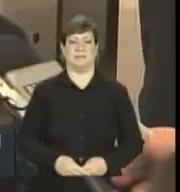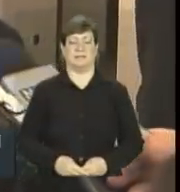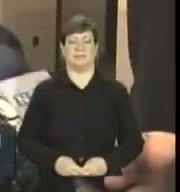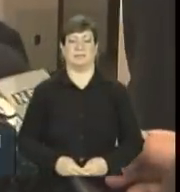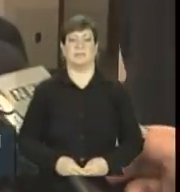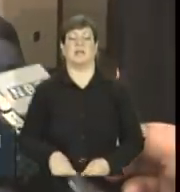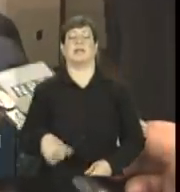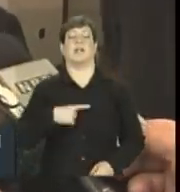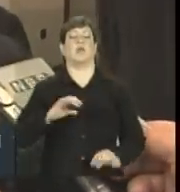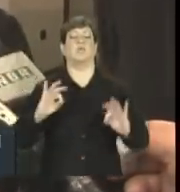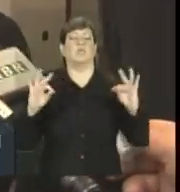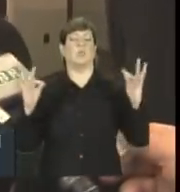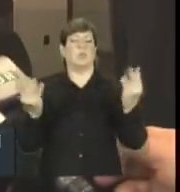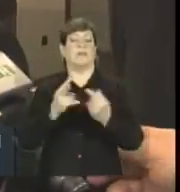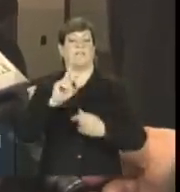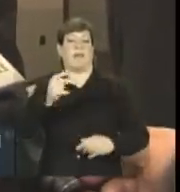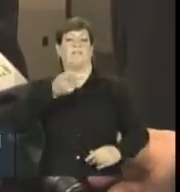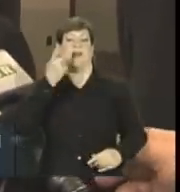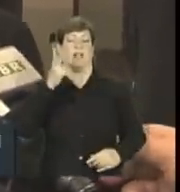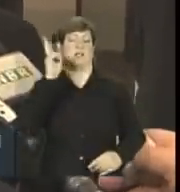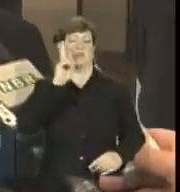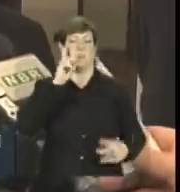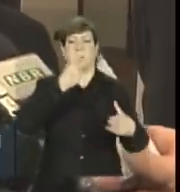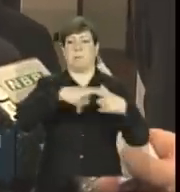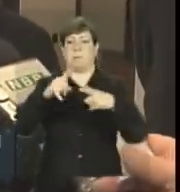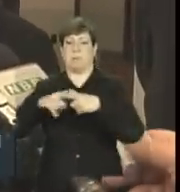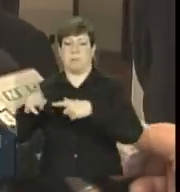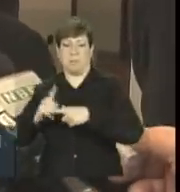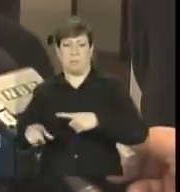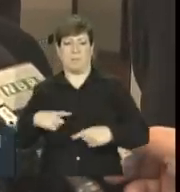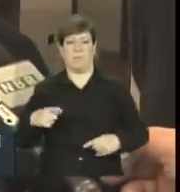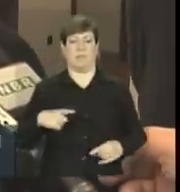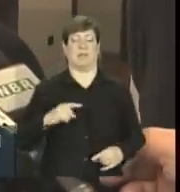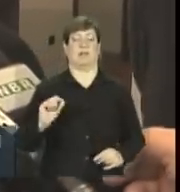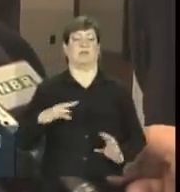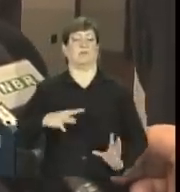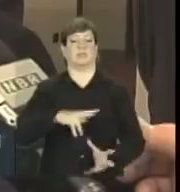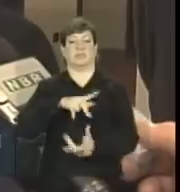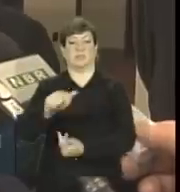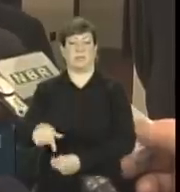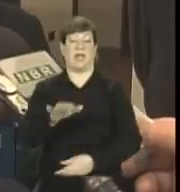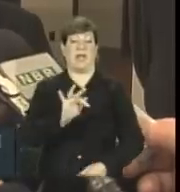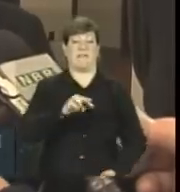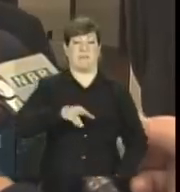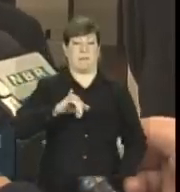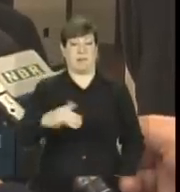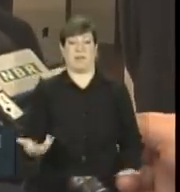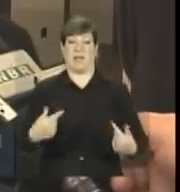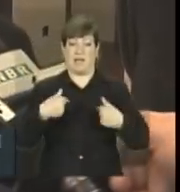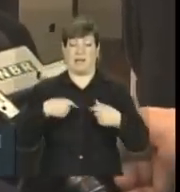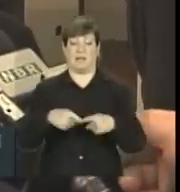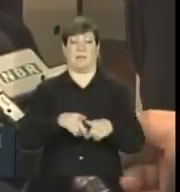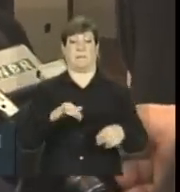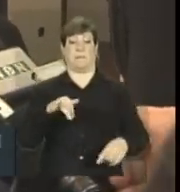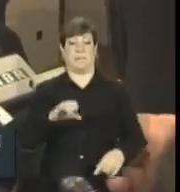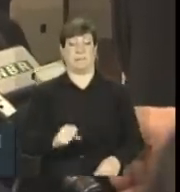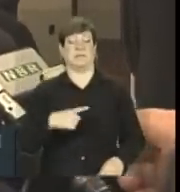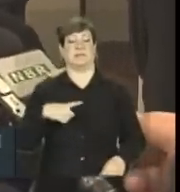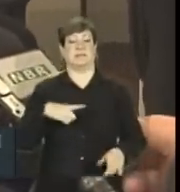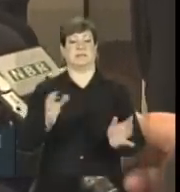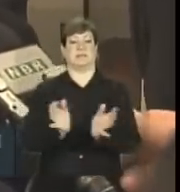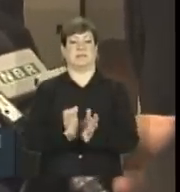Todo mundo vai tratar de tsunami no mundo. Eu, o Fundo Monetário Internacional, o BIS, que é o Banco de